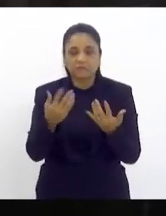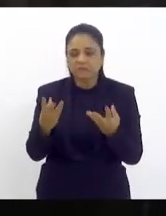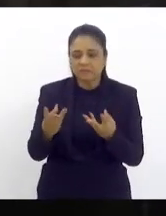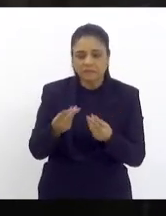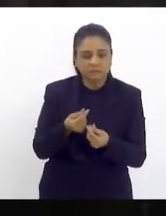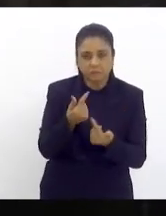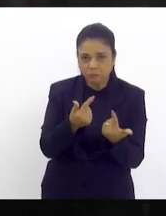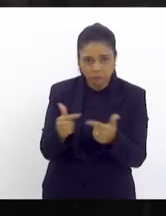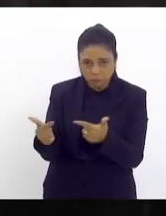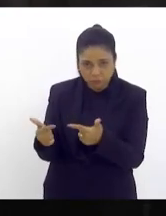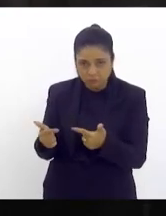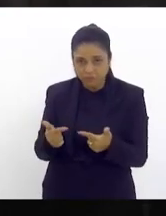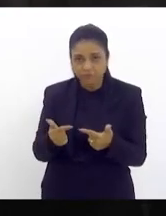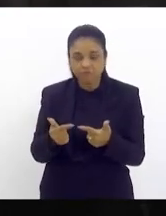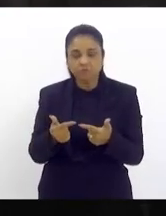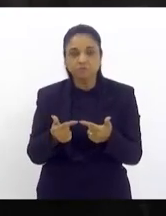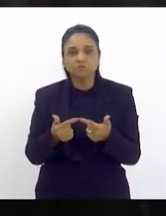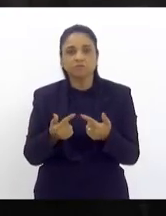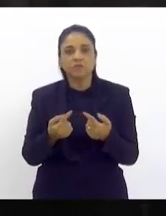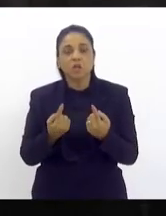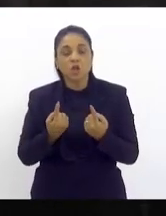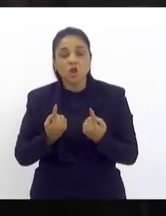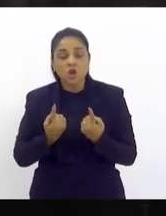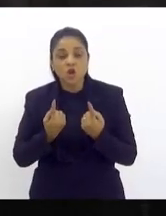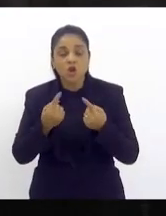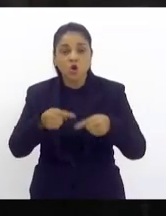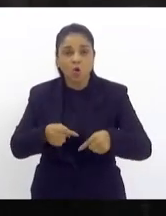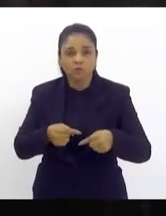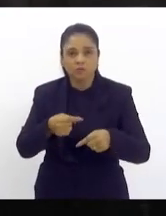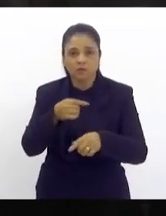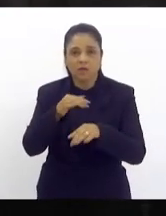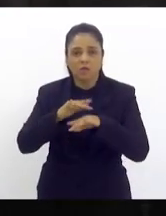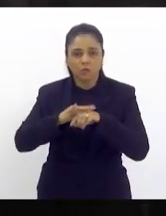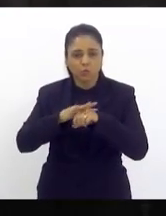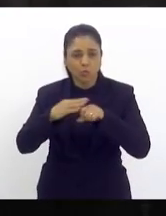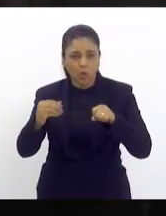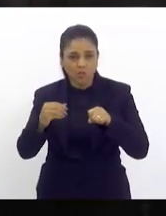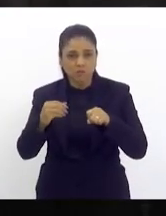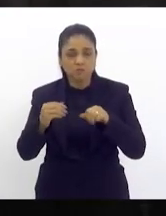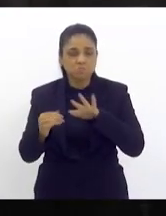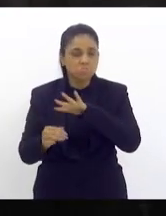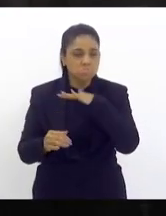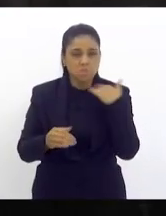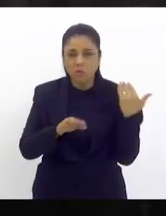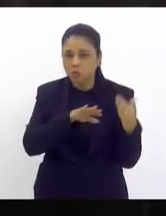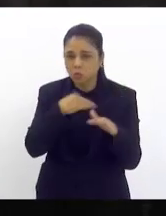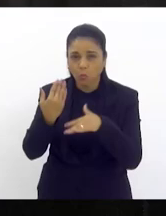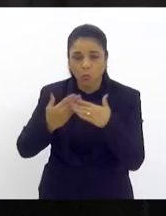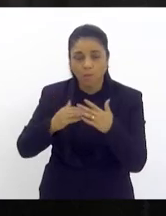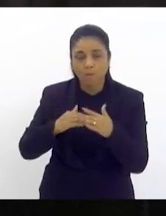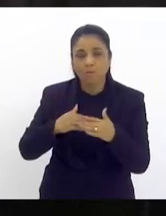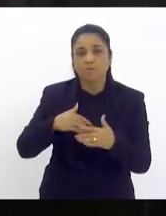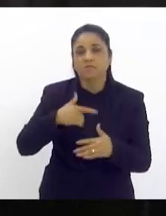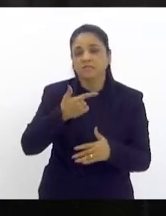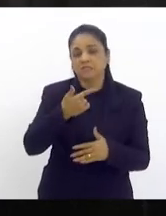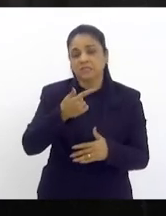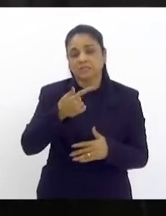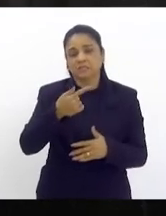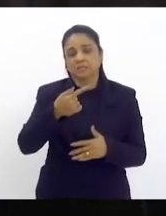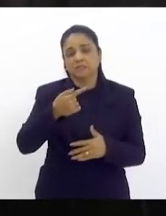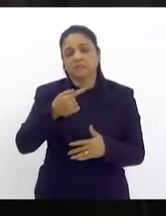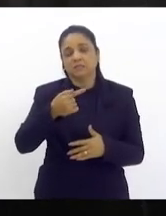do combate à doença à covid uma doença que matou mais de 700 mil pessoas e ali